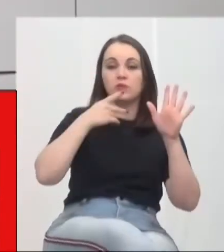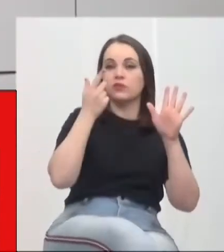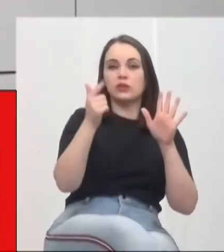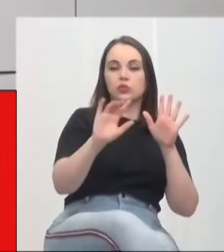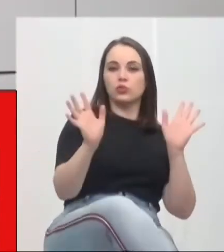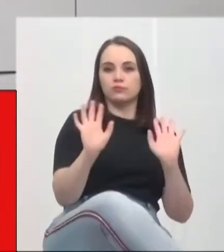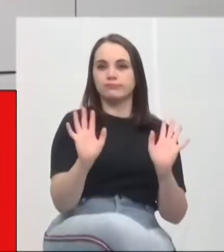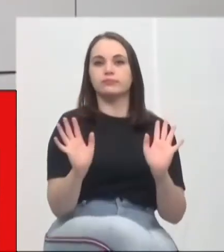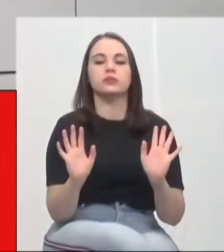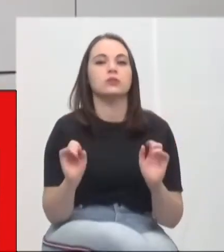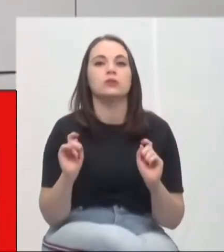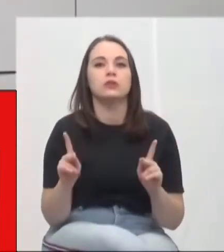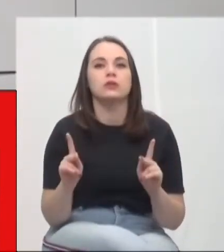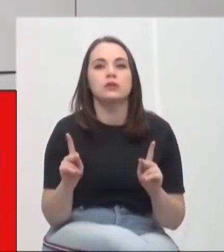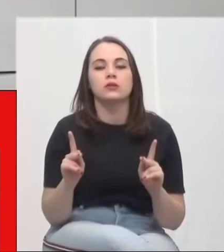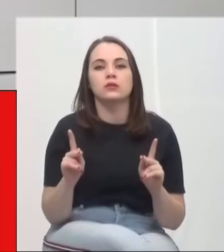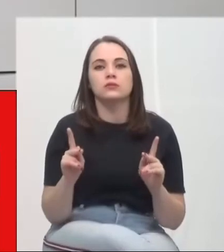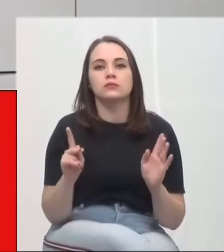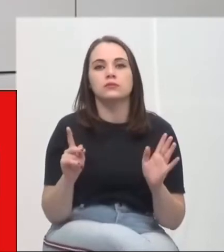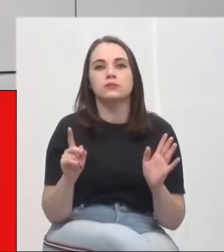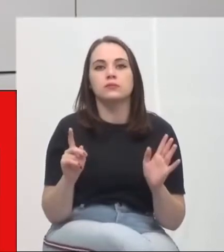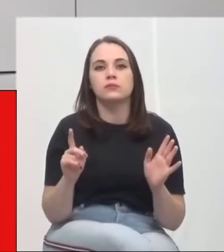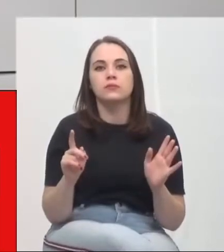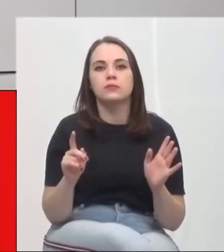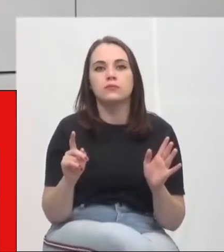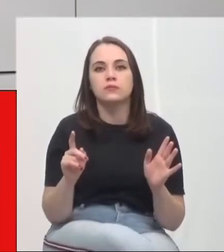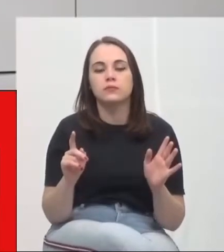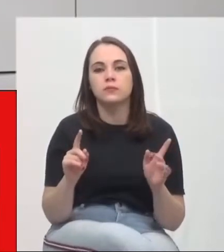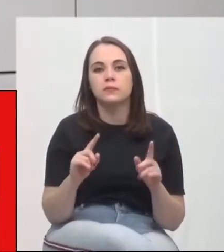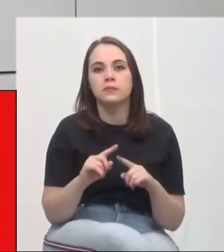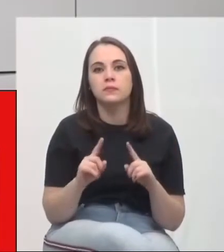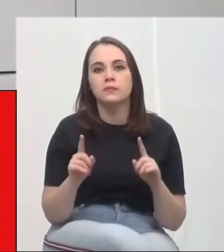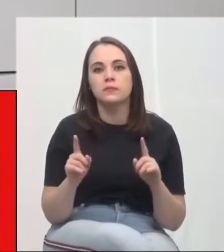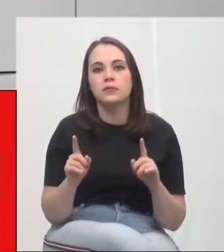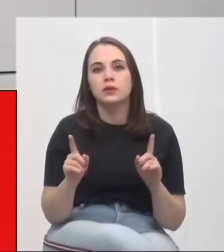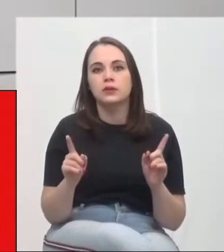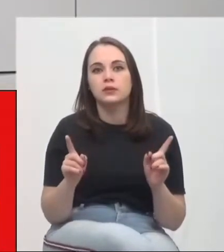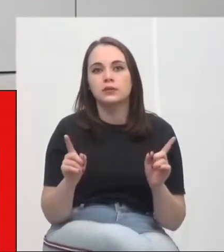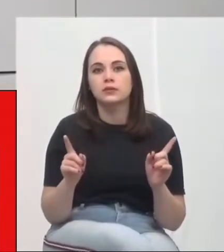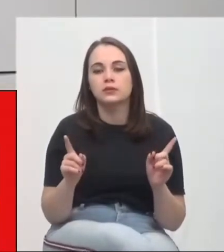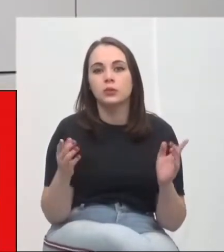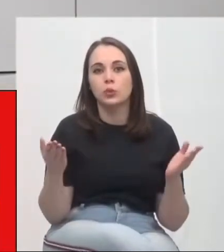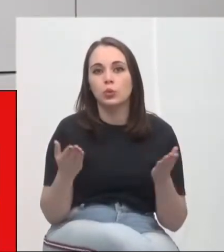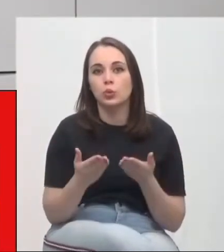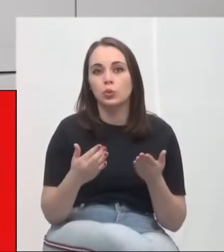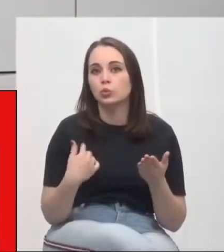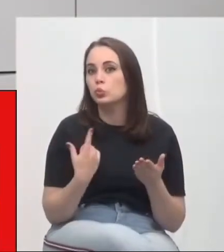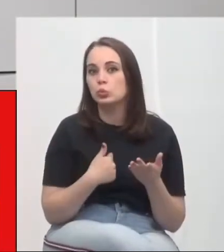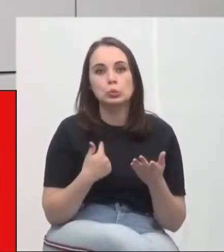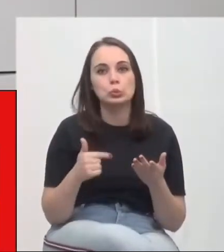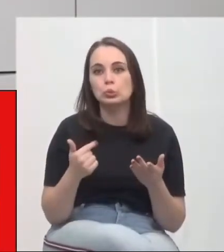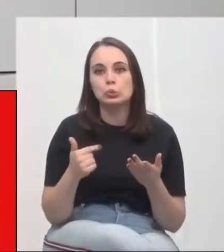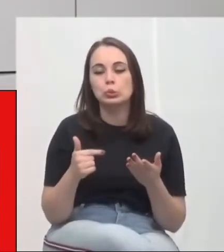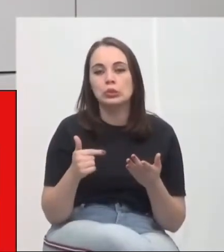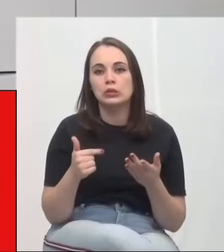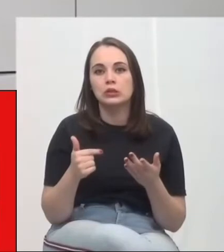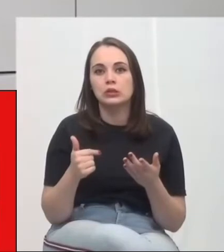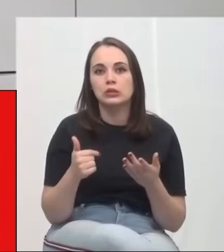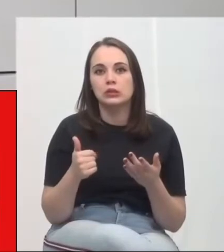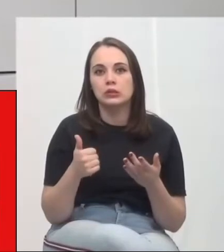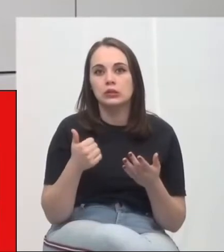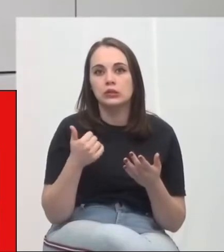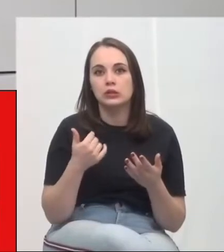Obadias depois de fazer as pronúncias, mas olha só, com relação a... hoje nós não estamos praticando ainda 14133,